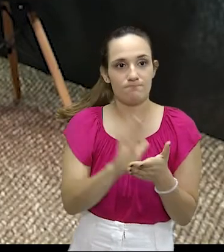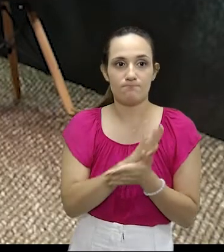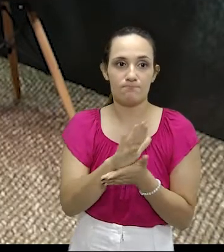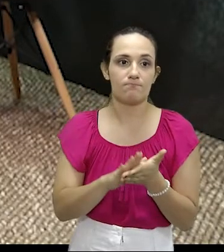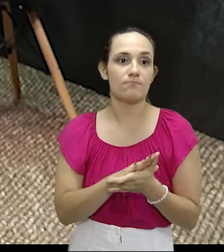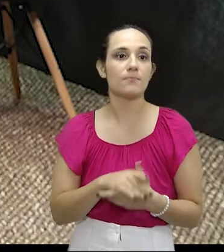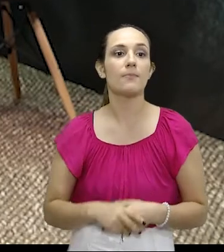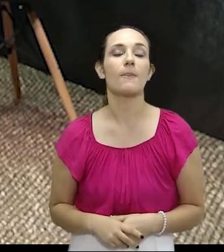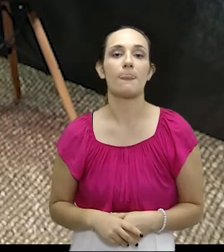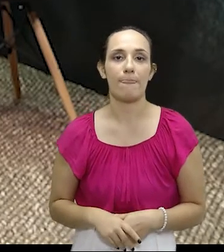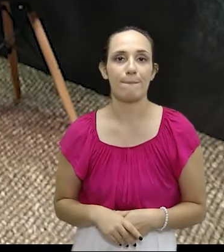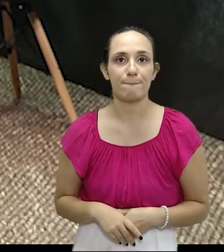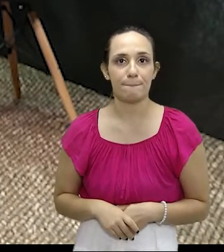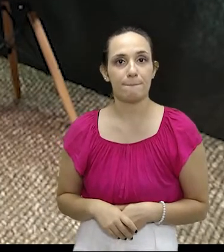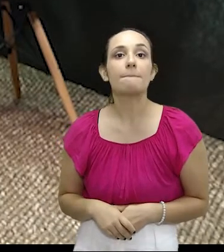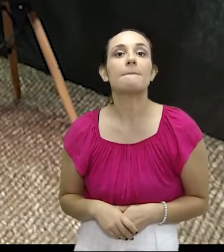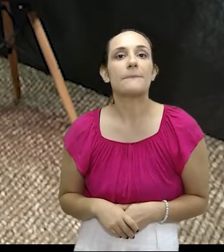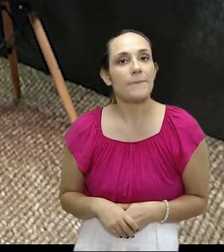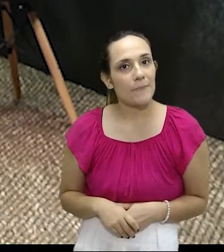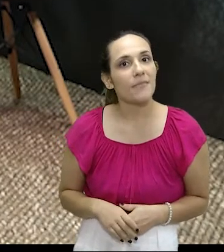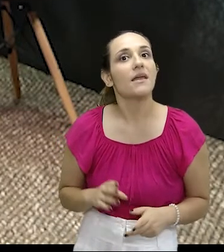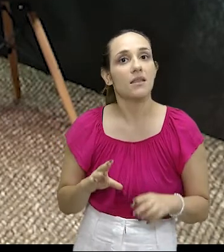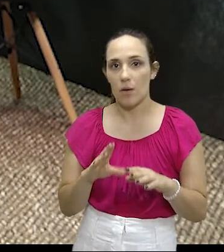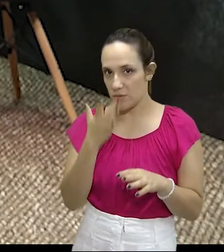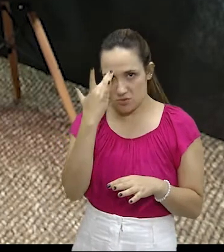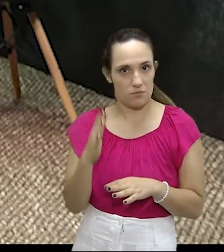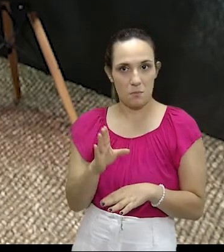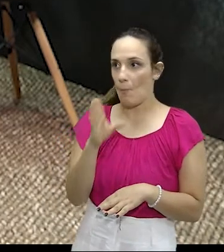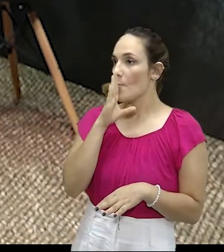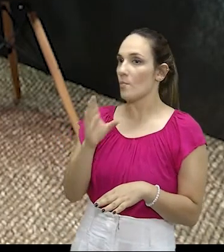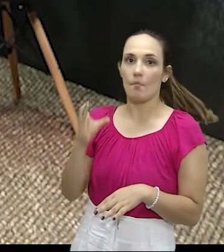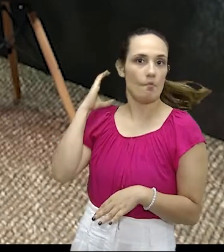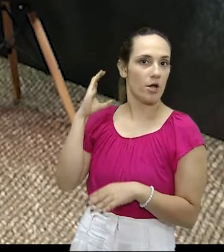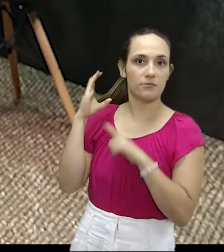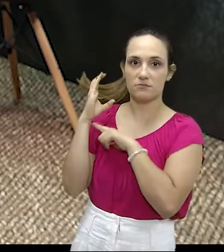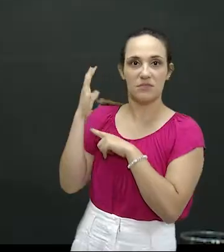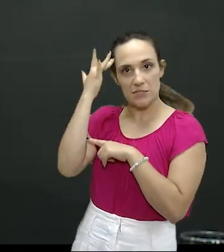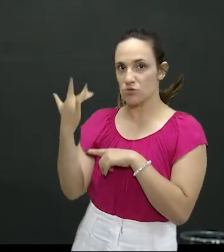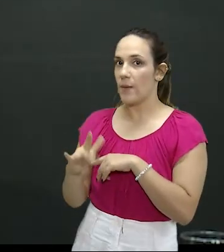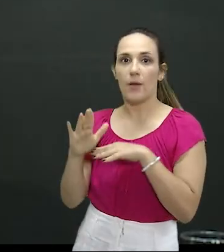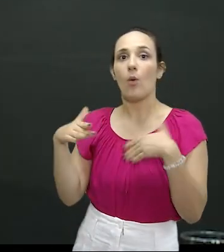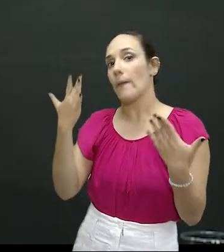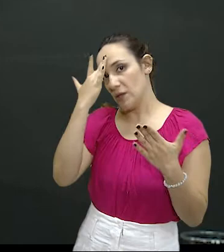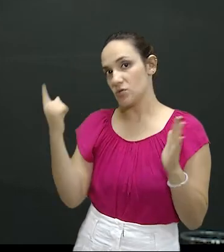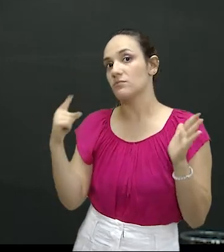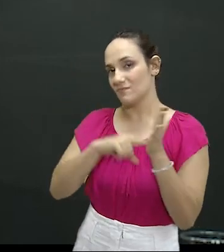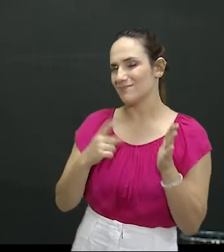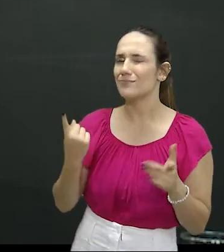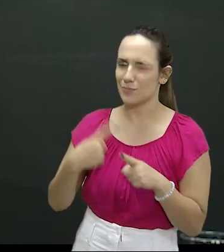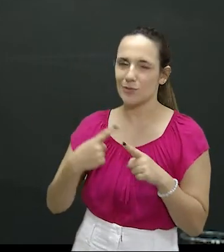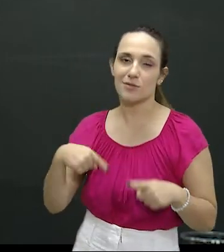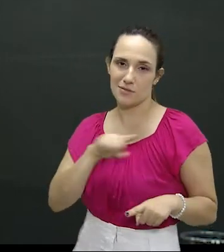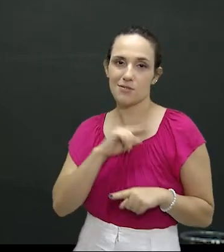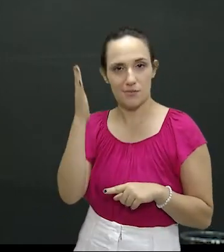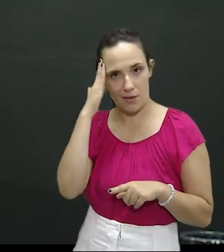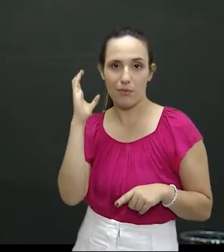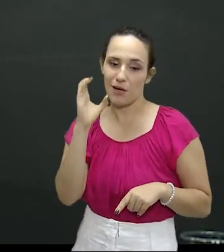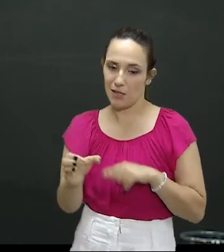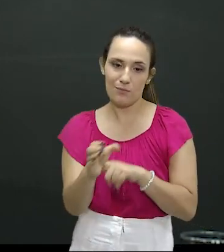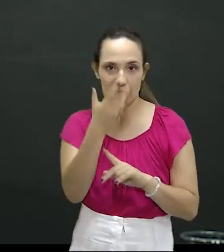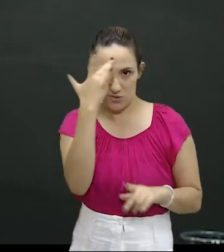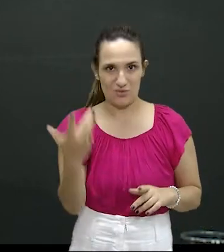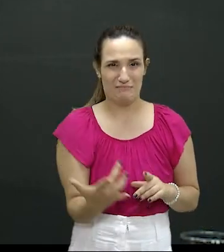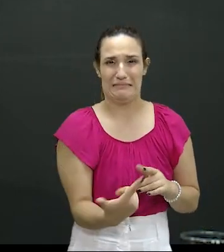pessoa não ser identificada é 100%, né? Sim, forma alguma. Isso aí é, nós sabemos como funciona a questão da criminalidade, a